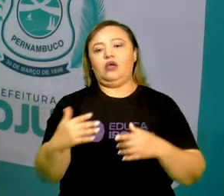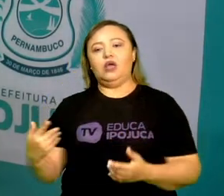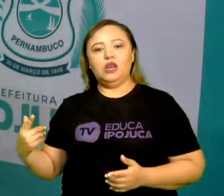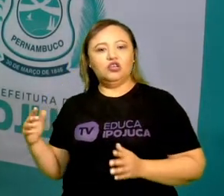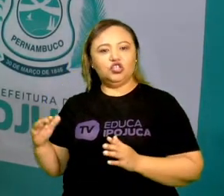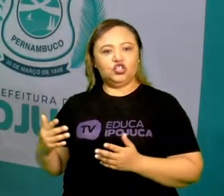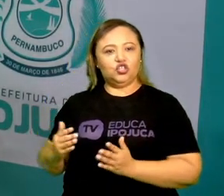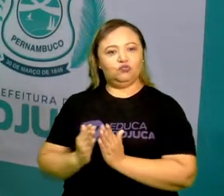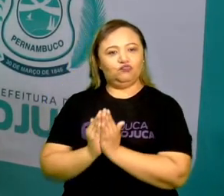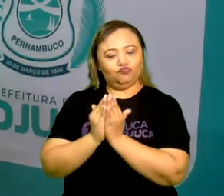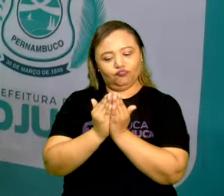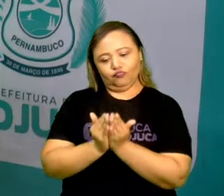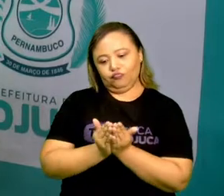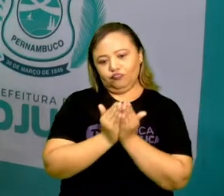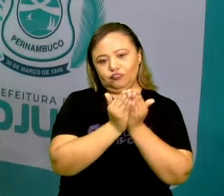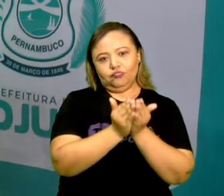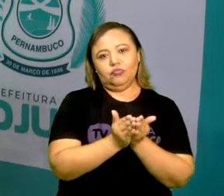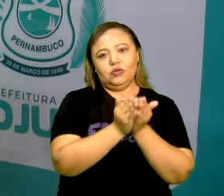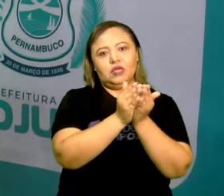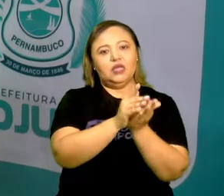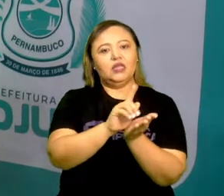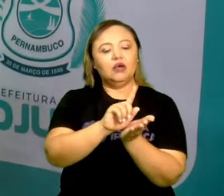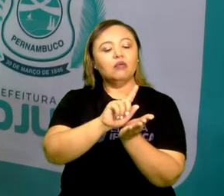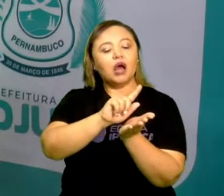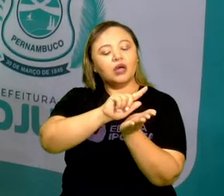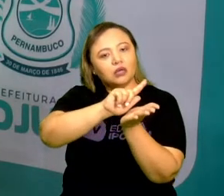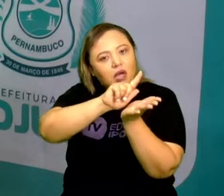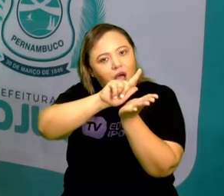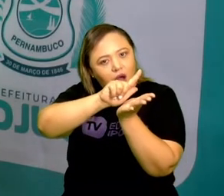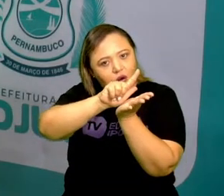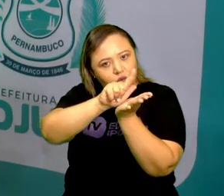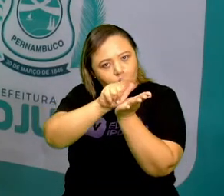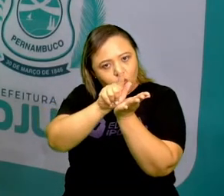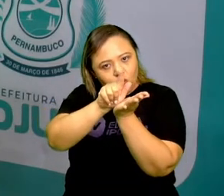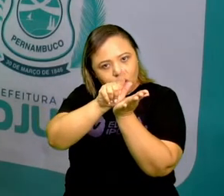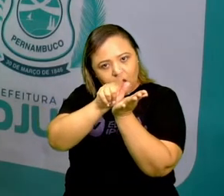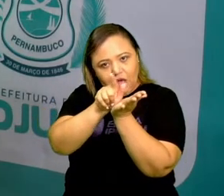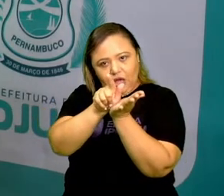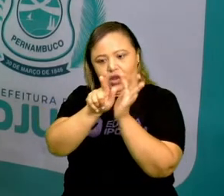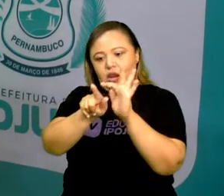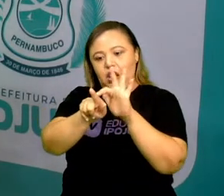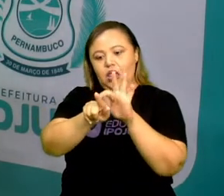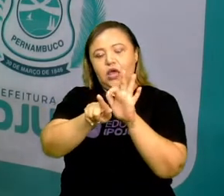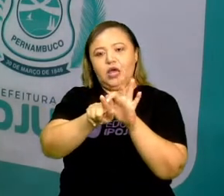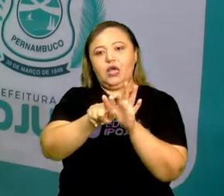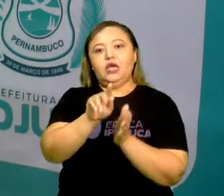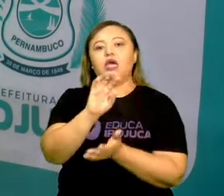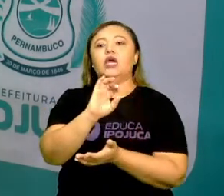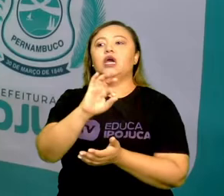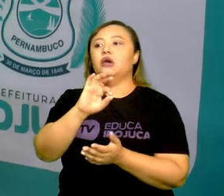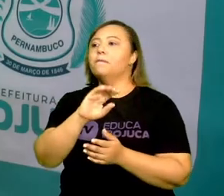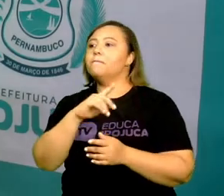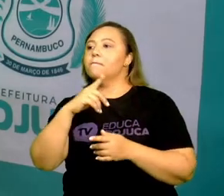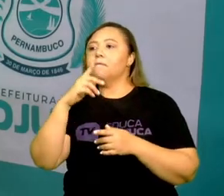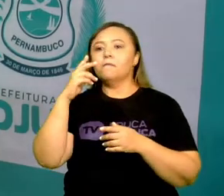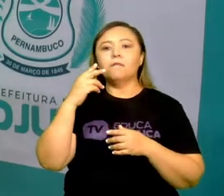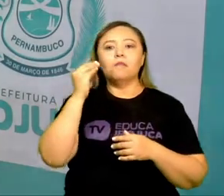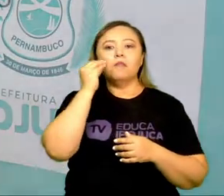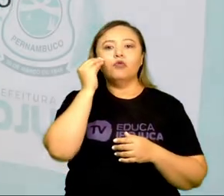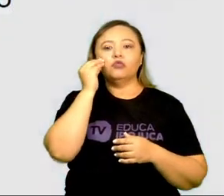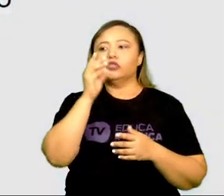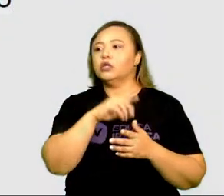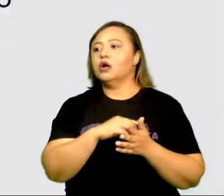Sua agulha central, ela funciona como um imã, que interage com o campo magnético da Terra. Ela aqui, ela tem uma imã,